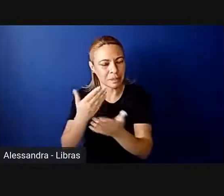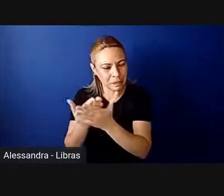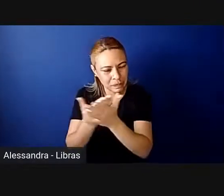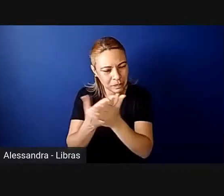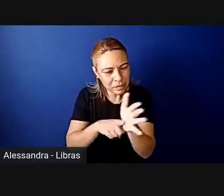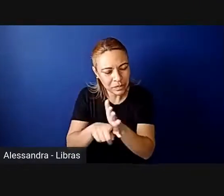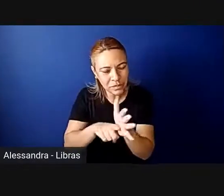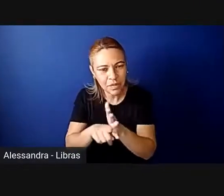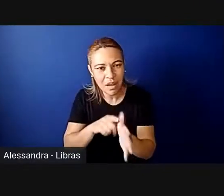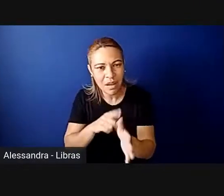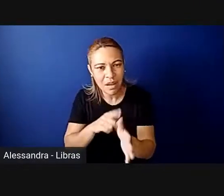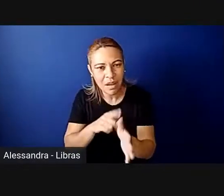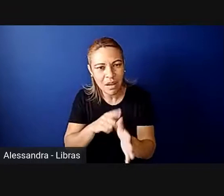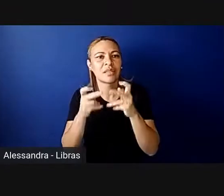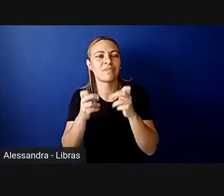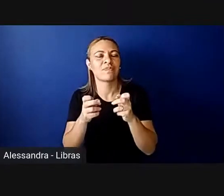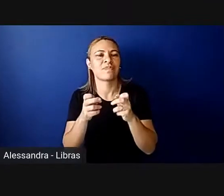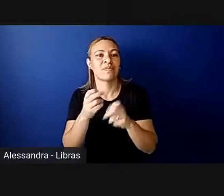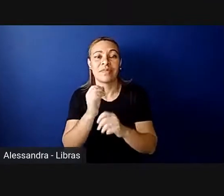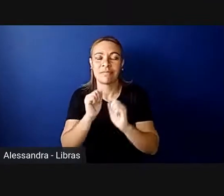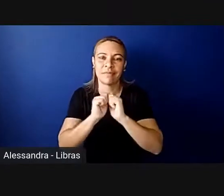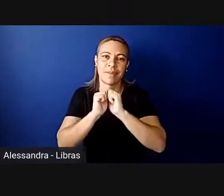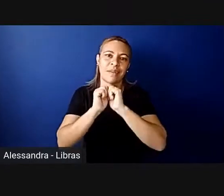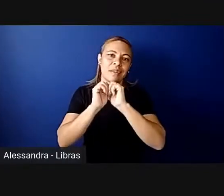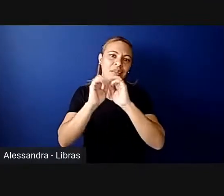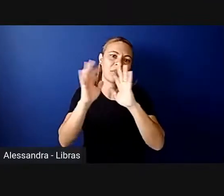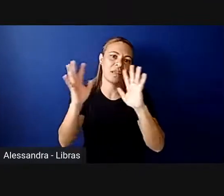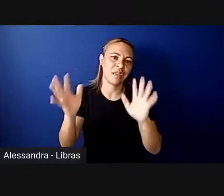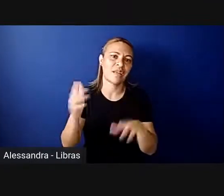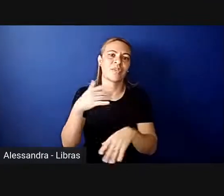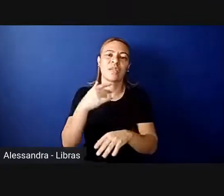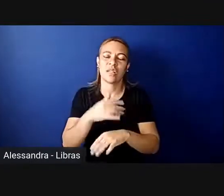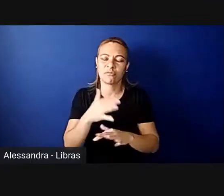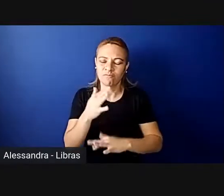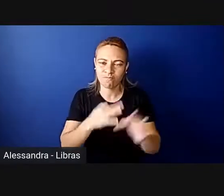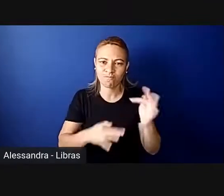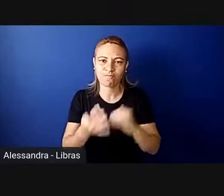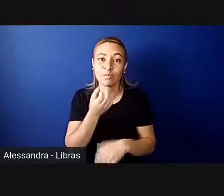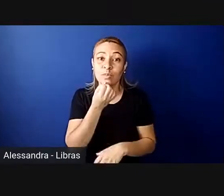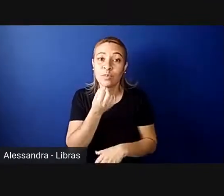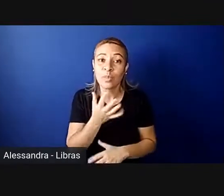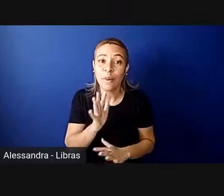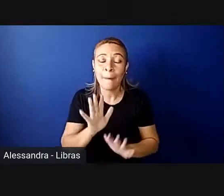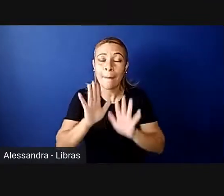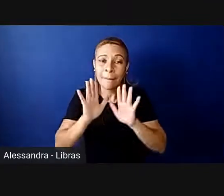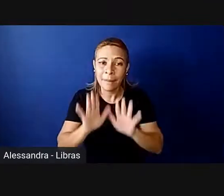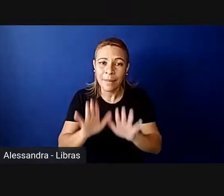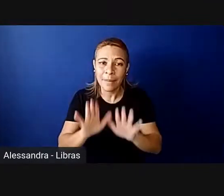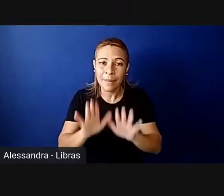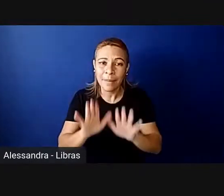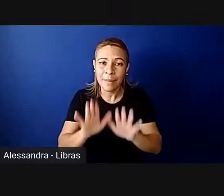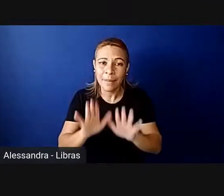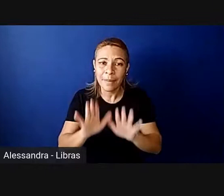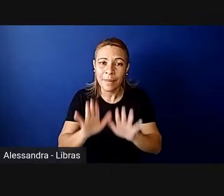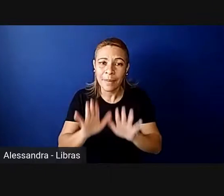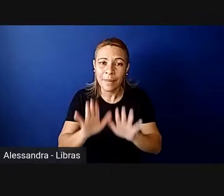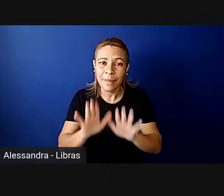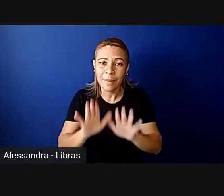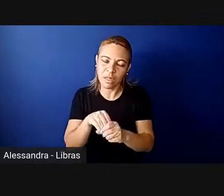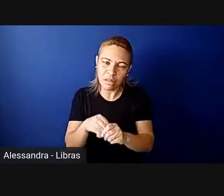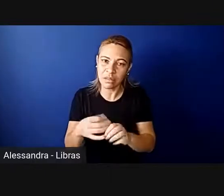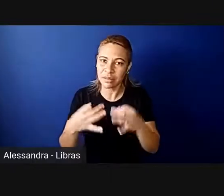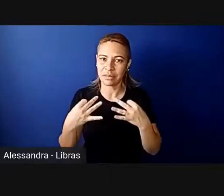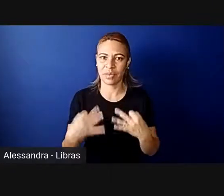internacional são muito claros nesse sentido que elas funcionam sim, mas que elas têm que ser implementadas da forma correta.